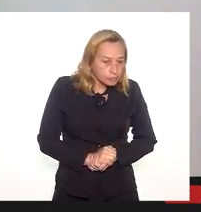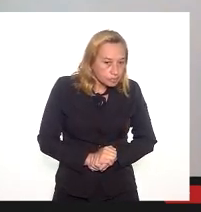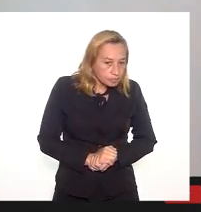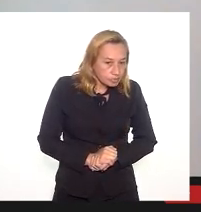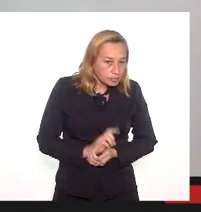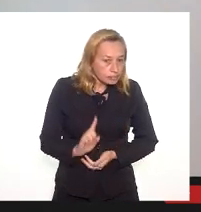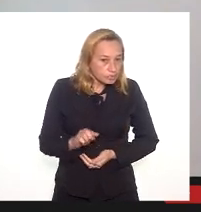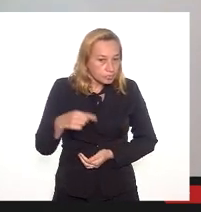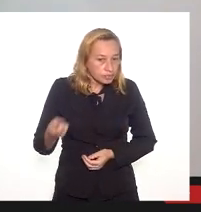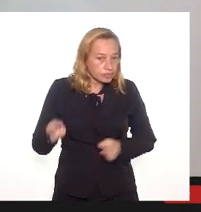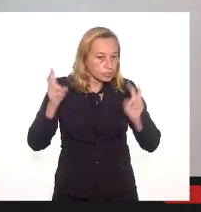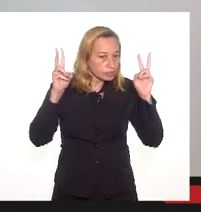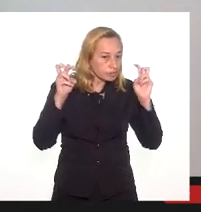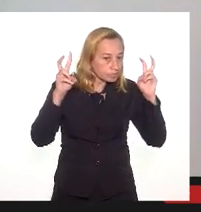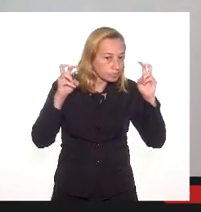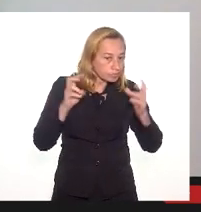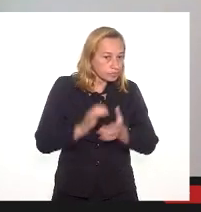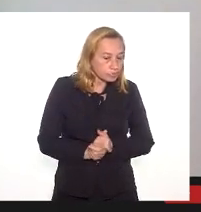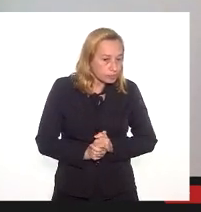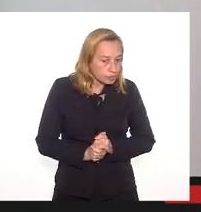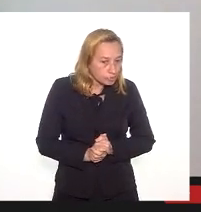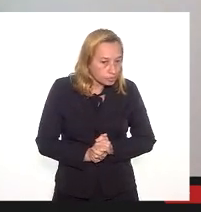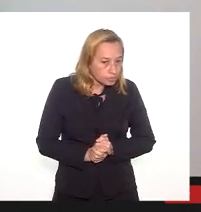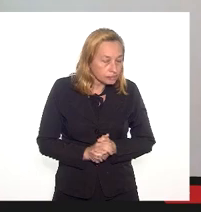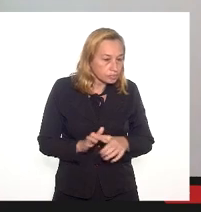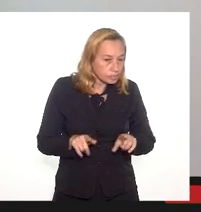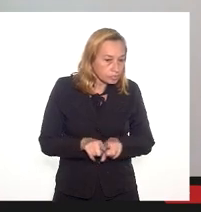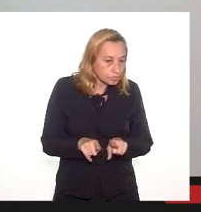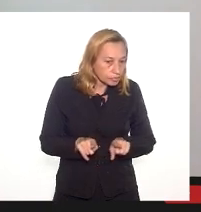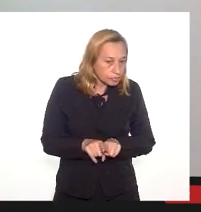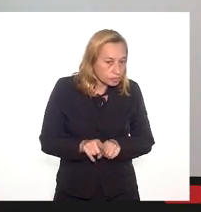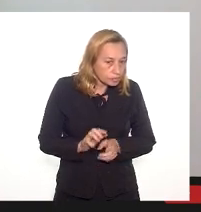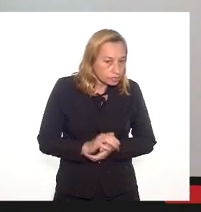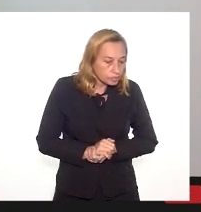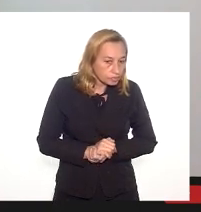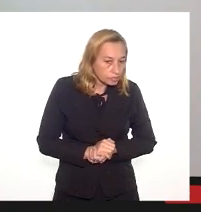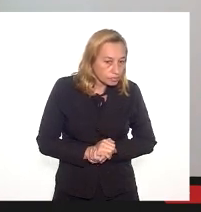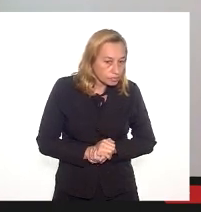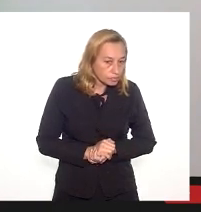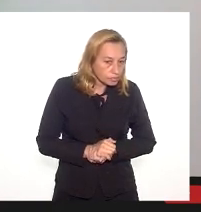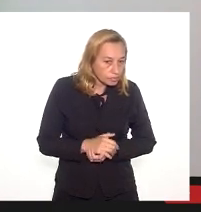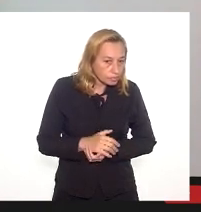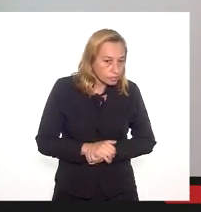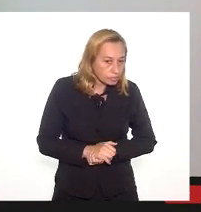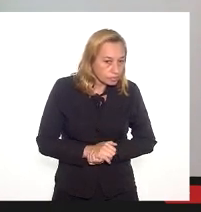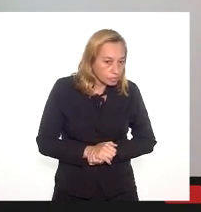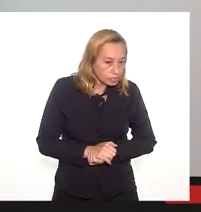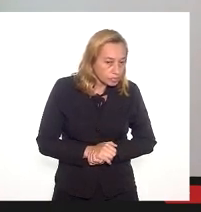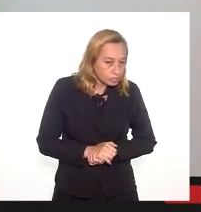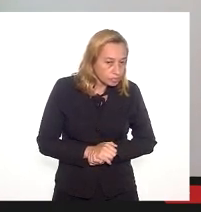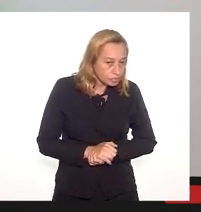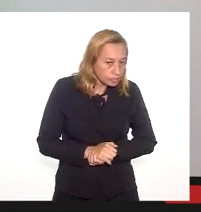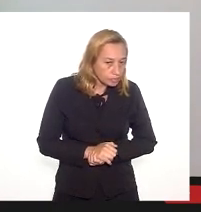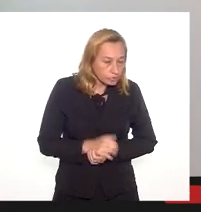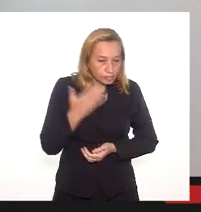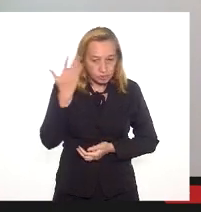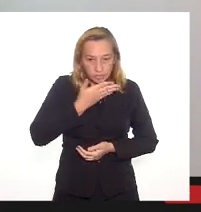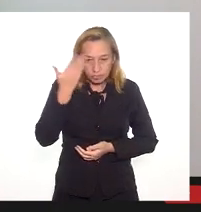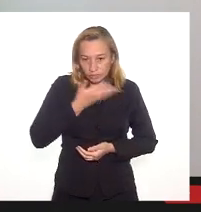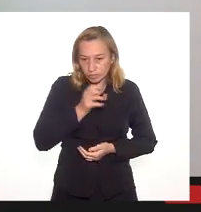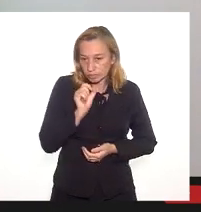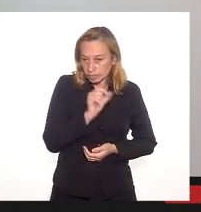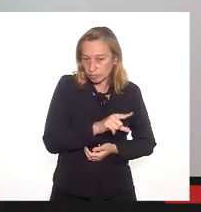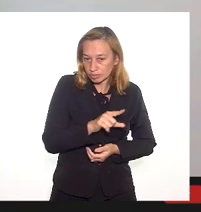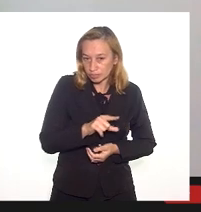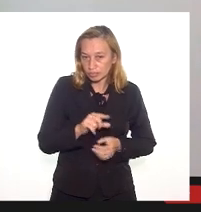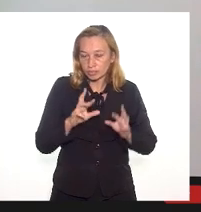Outra questão que a gente, que vai tentar também, que eu não vi as pessoas discutindo na última, na última